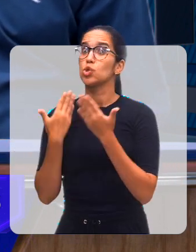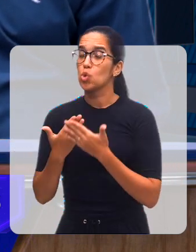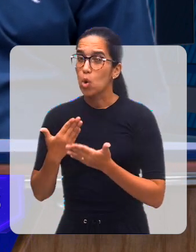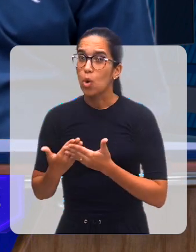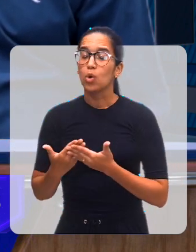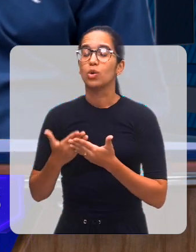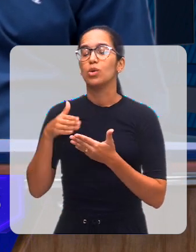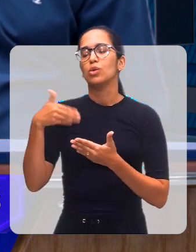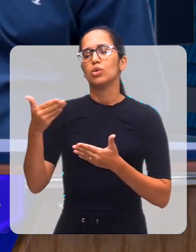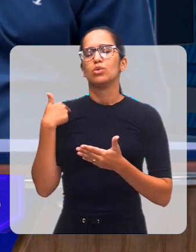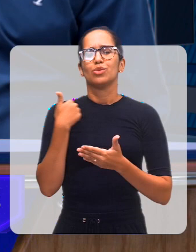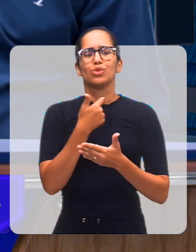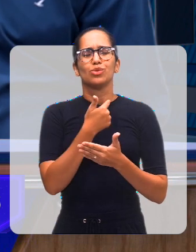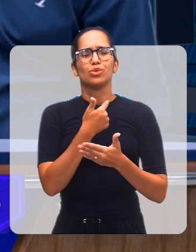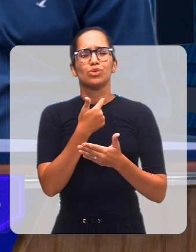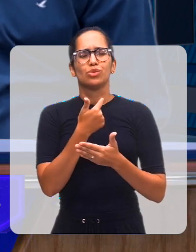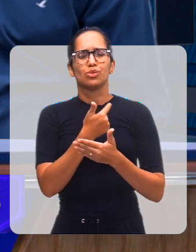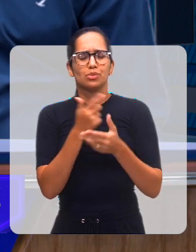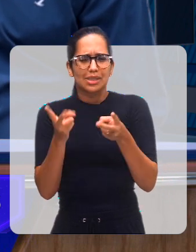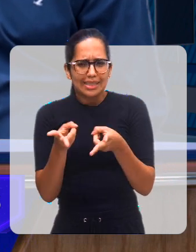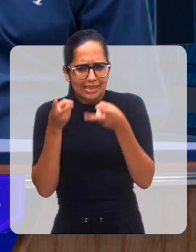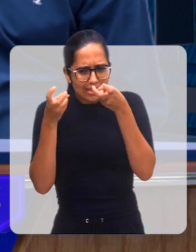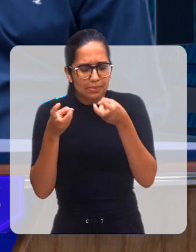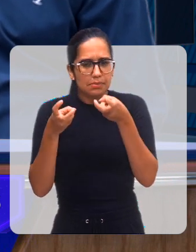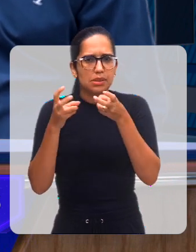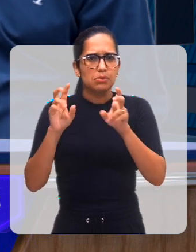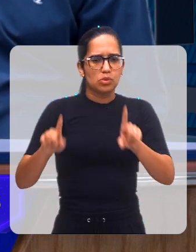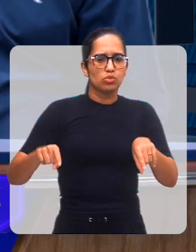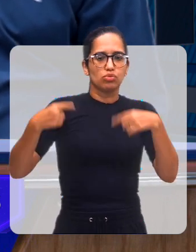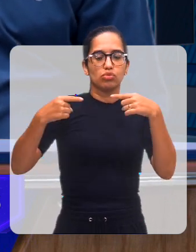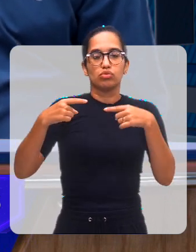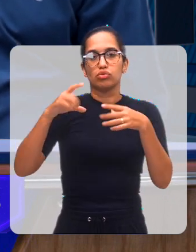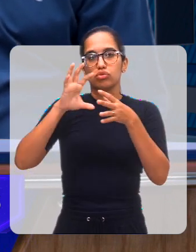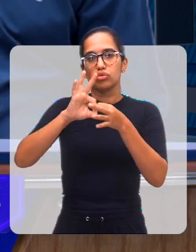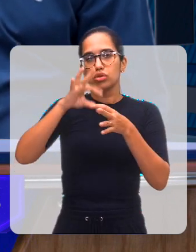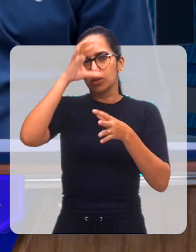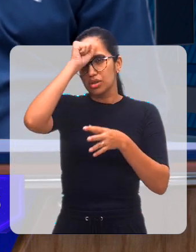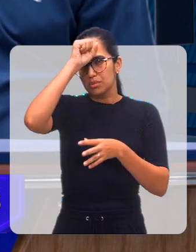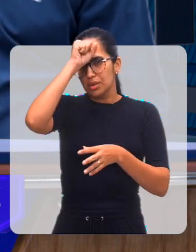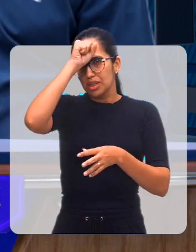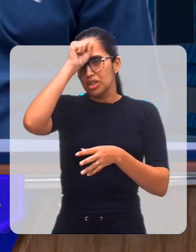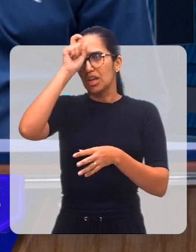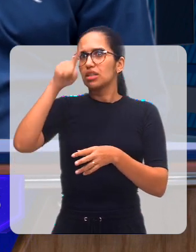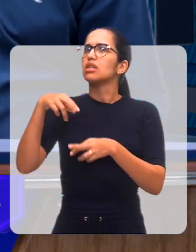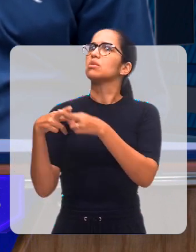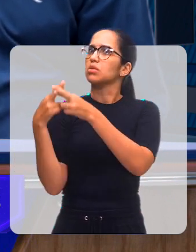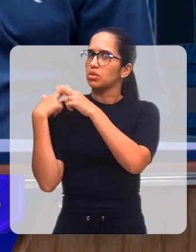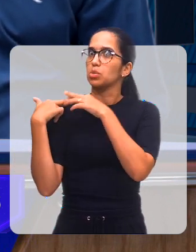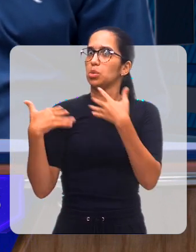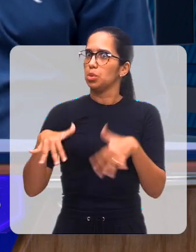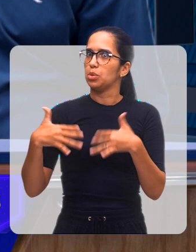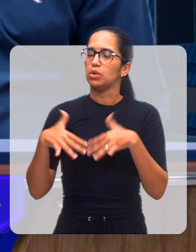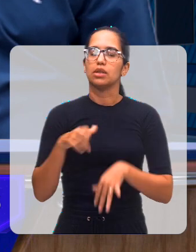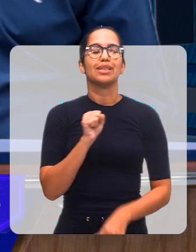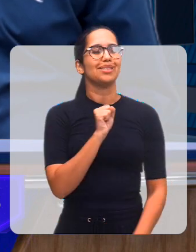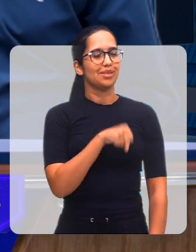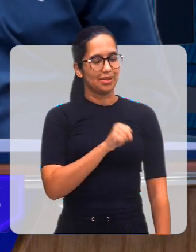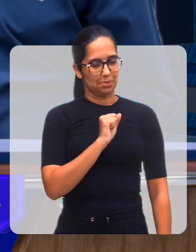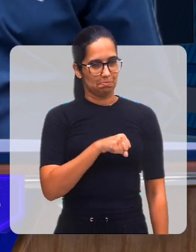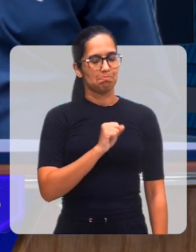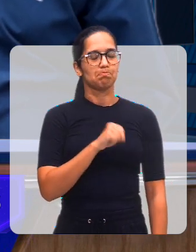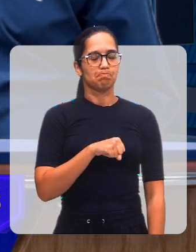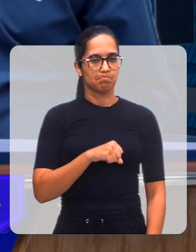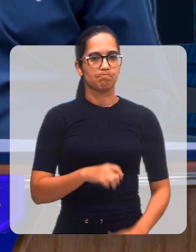detectar essas dificuldades no processo de aprendizagem. É grande, né? Exatamente, Francisco.